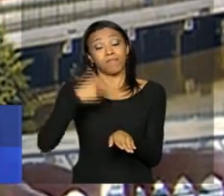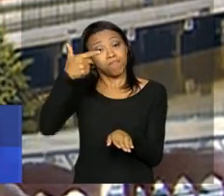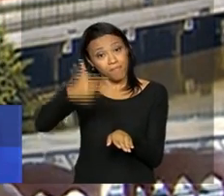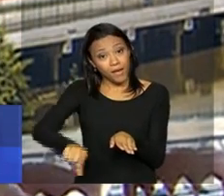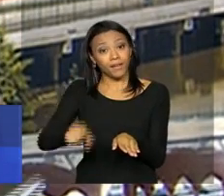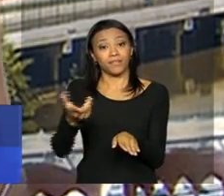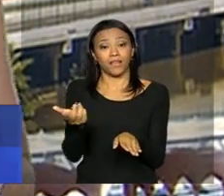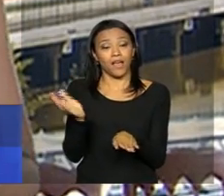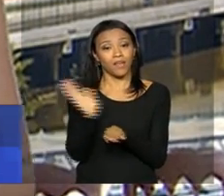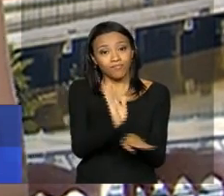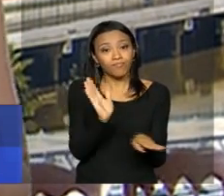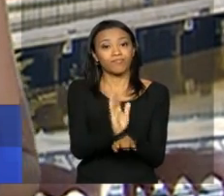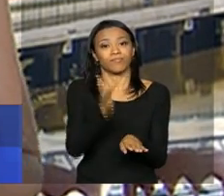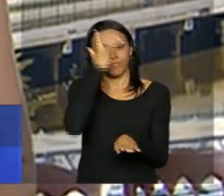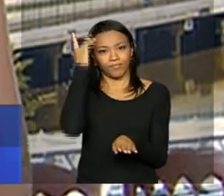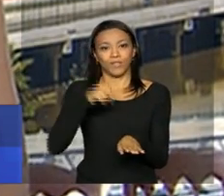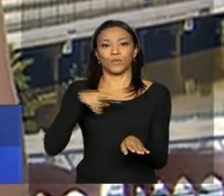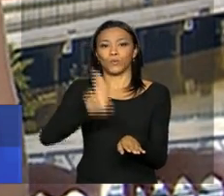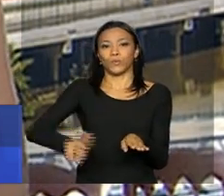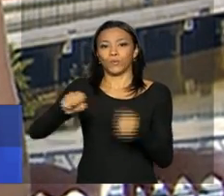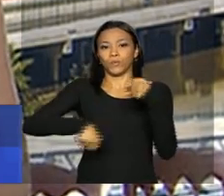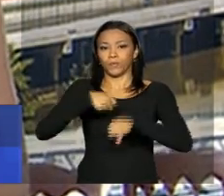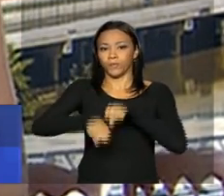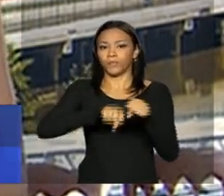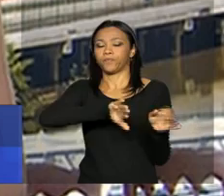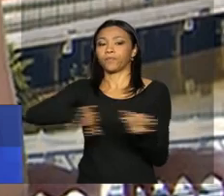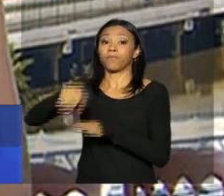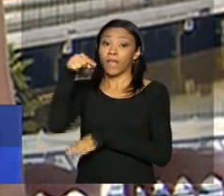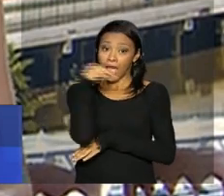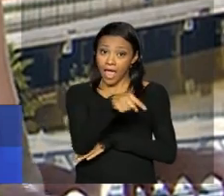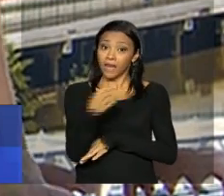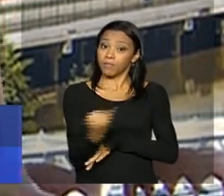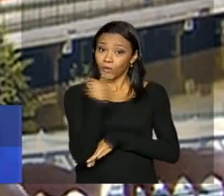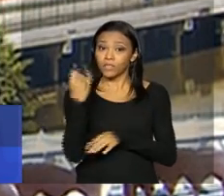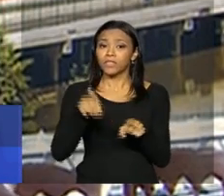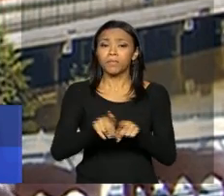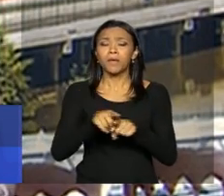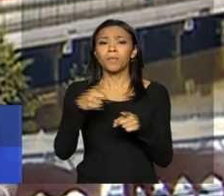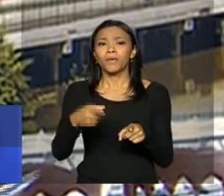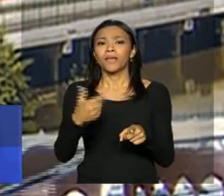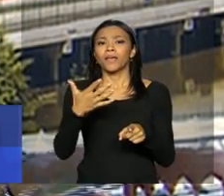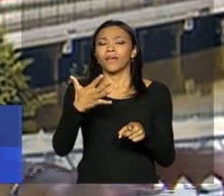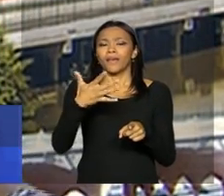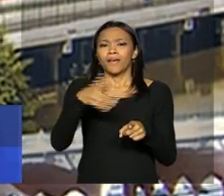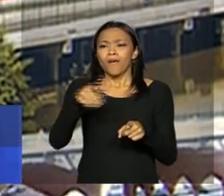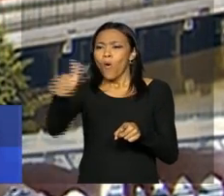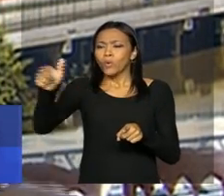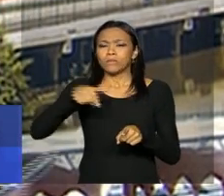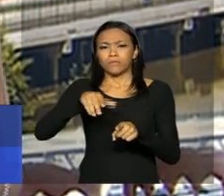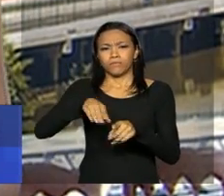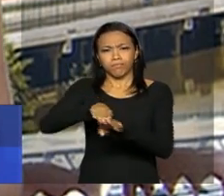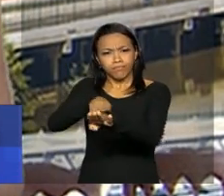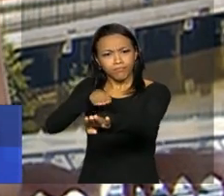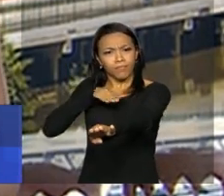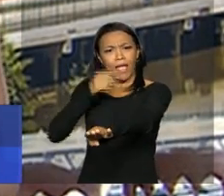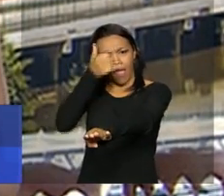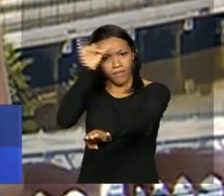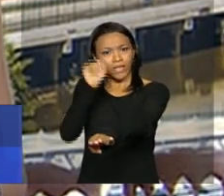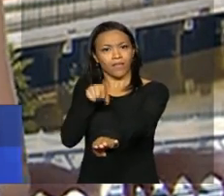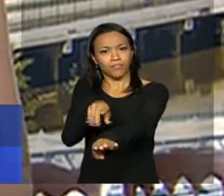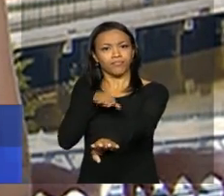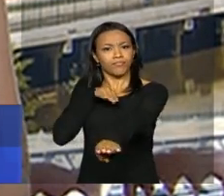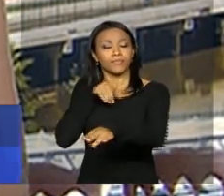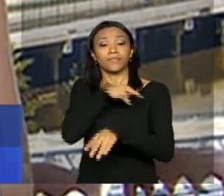uma alternativa de transporte. A Via Mangue também é importante porque, como ela desafogou outras vias importantes de Recife, foi possível